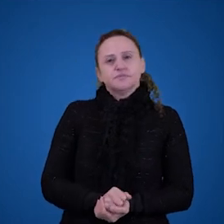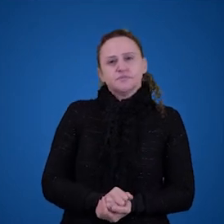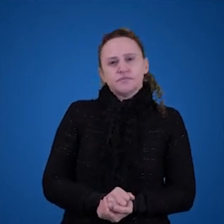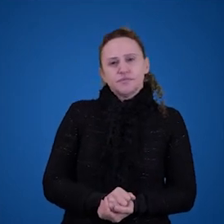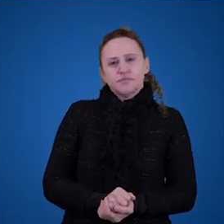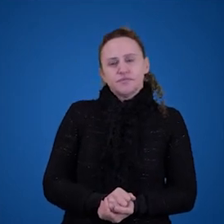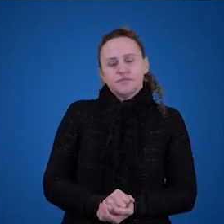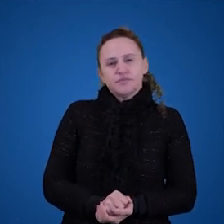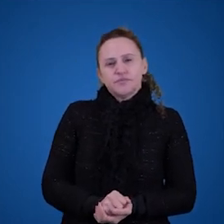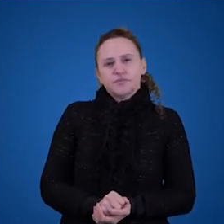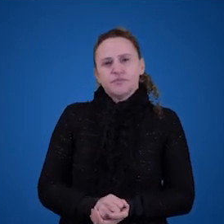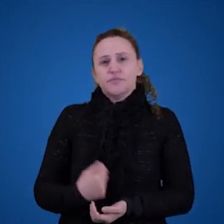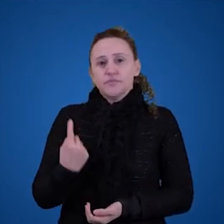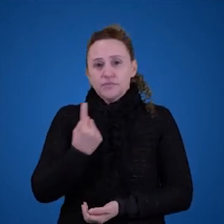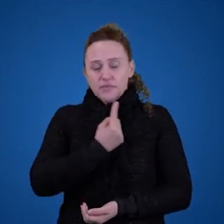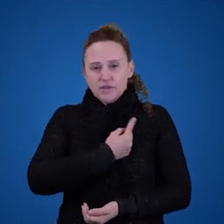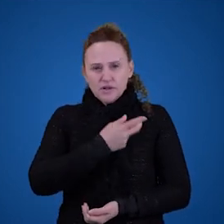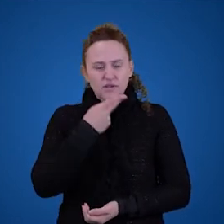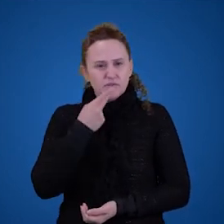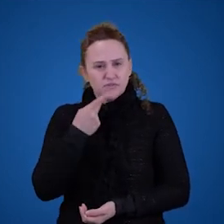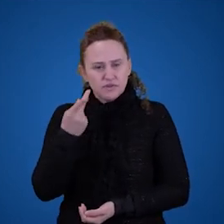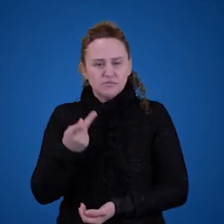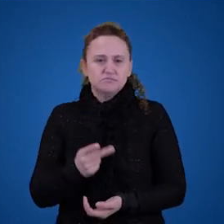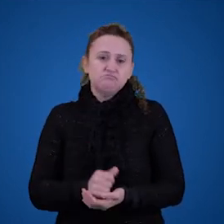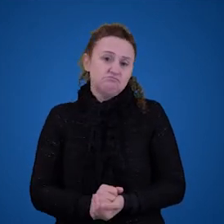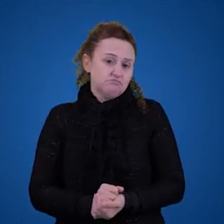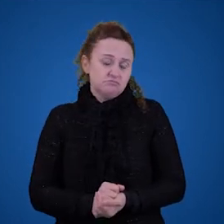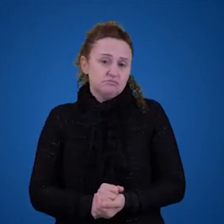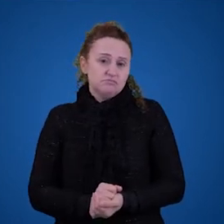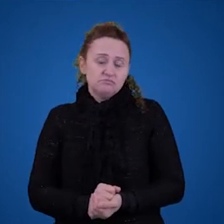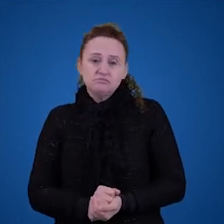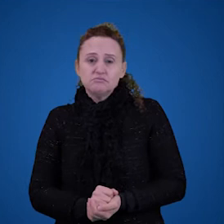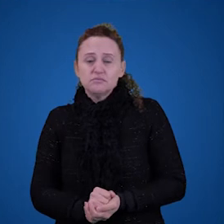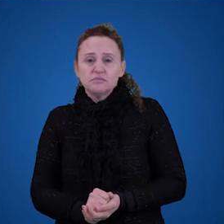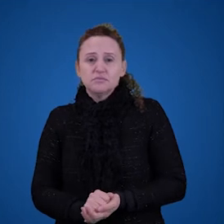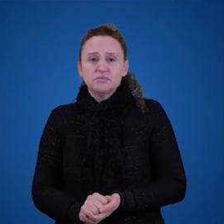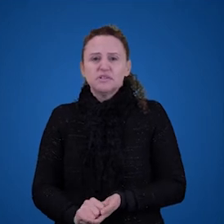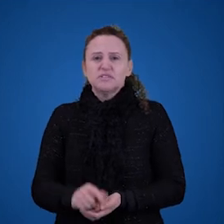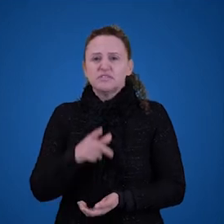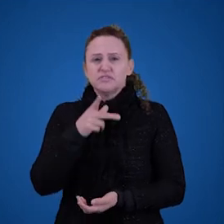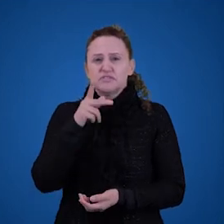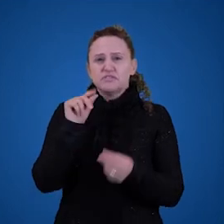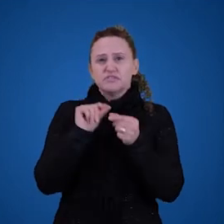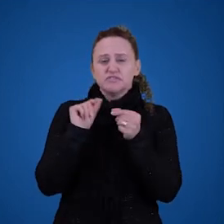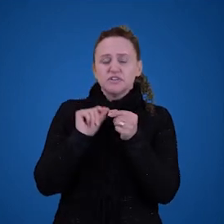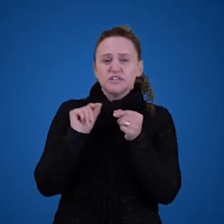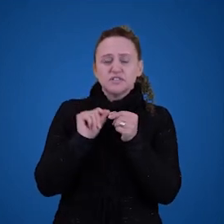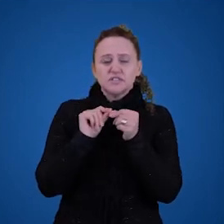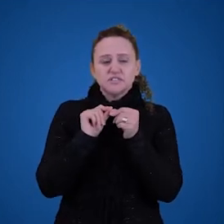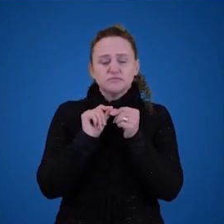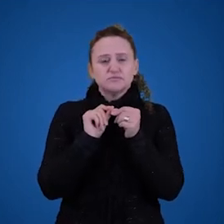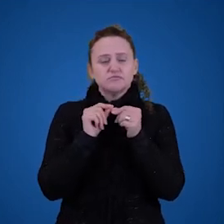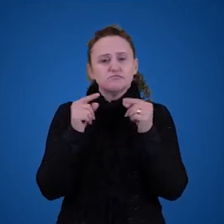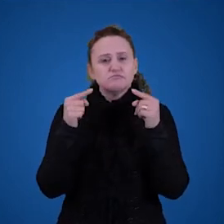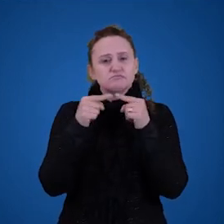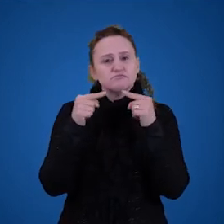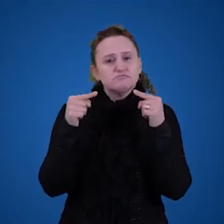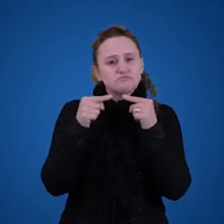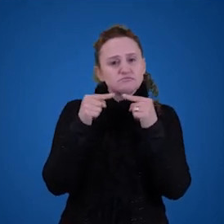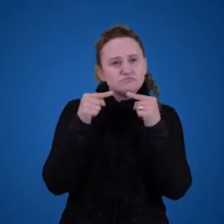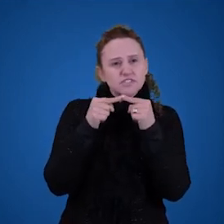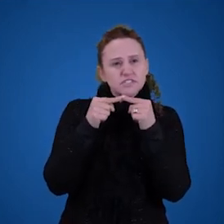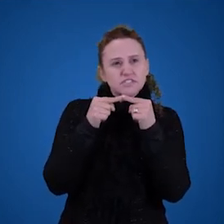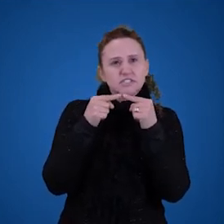Nada mais natural. Nós falamos assim. Então, nós fazemos elucubrações sobre um monte de personagens que não